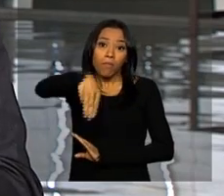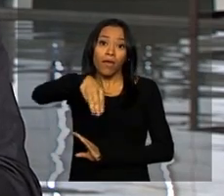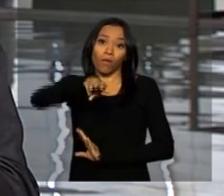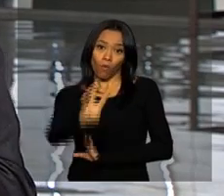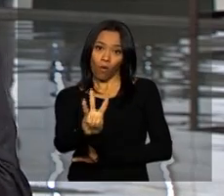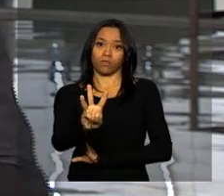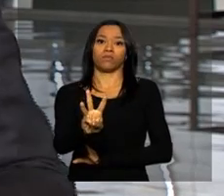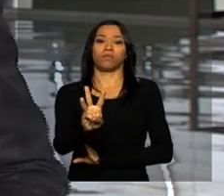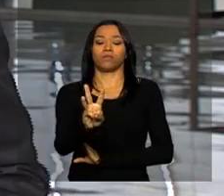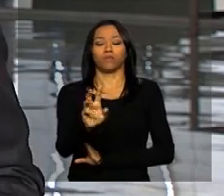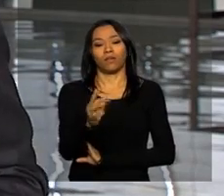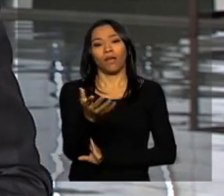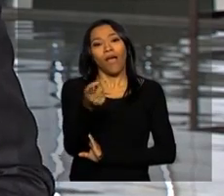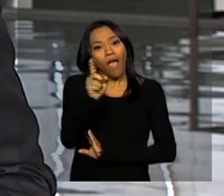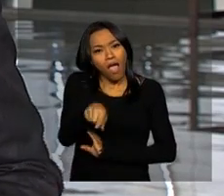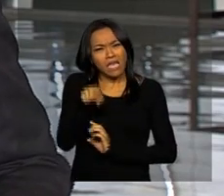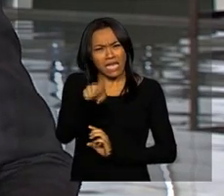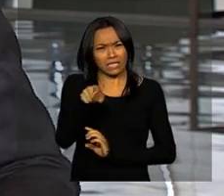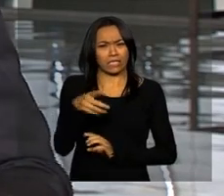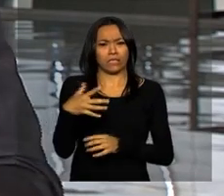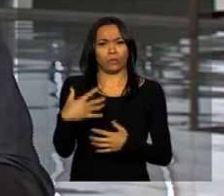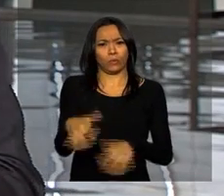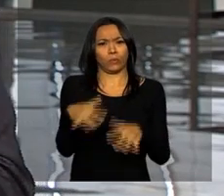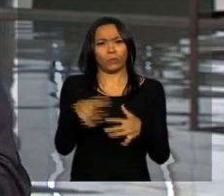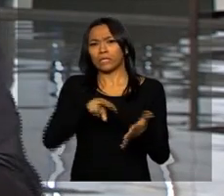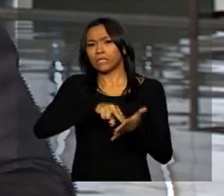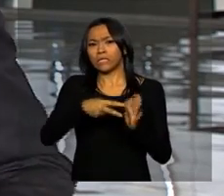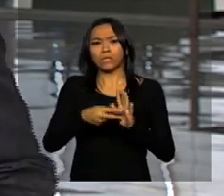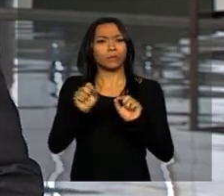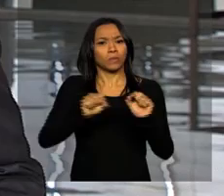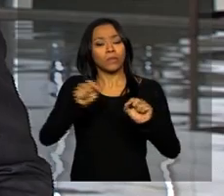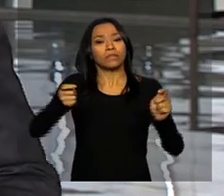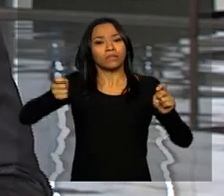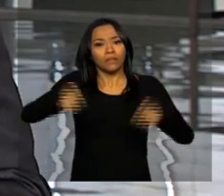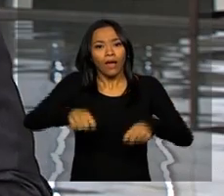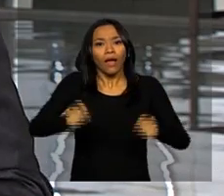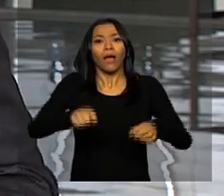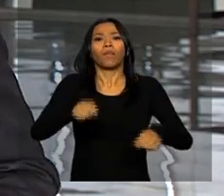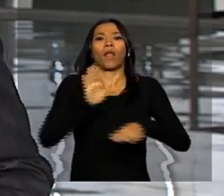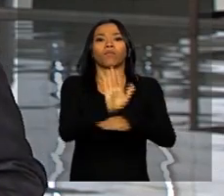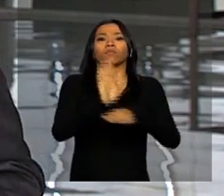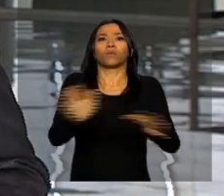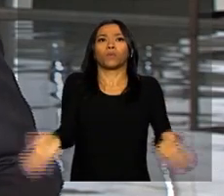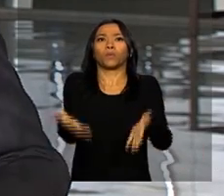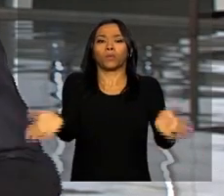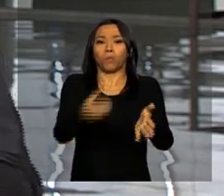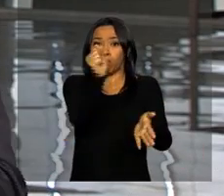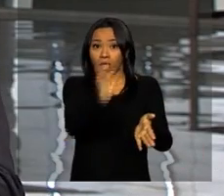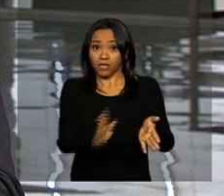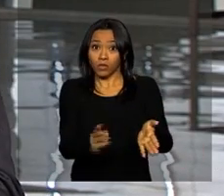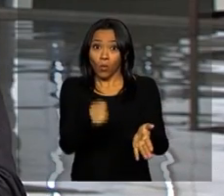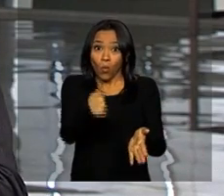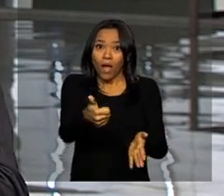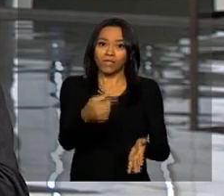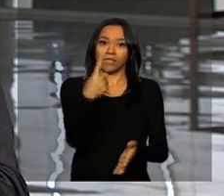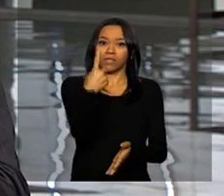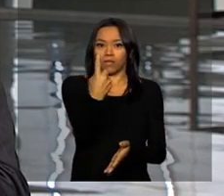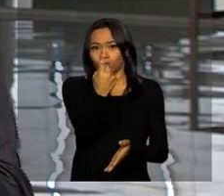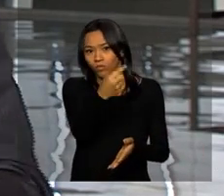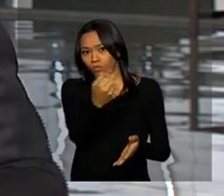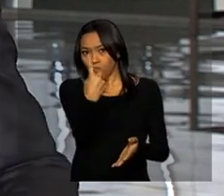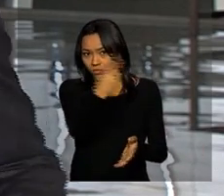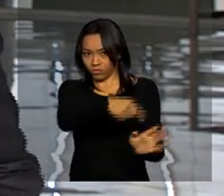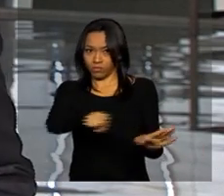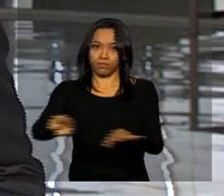hora. Esse valor é suficiente para suprir as necessidades do Brasil durante quase 7 dias.